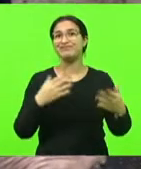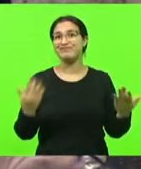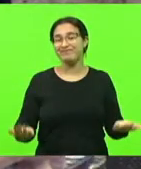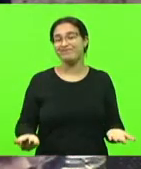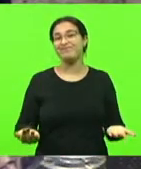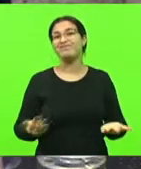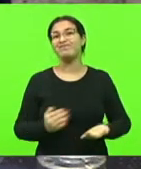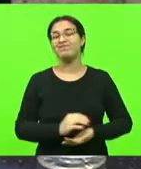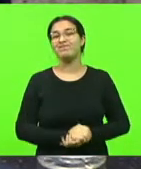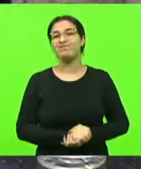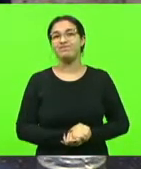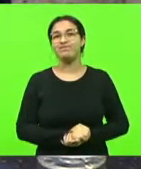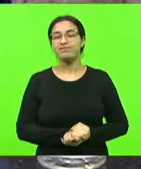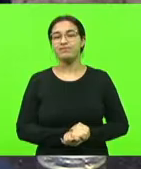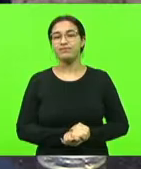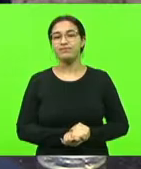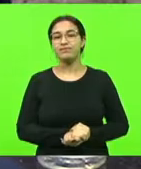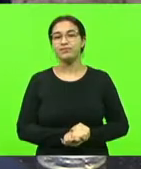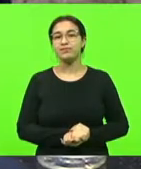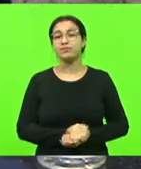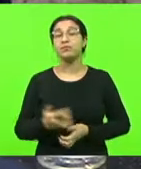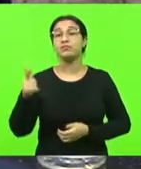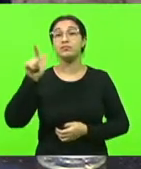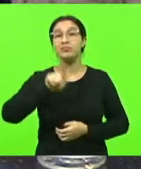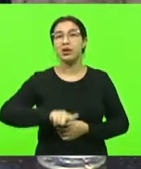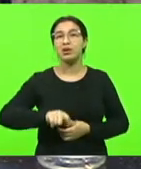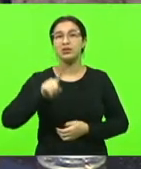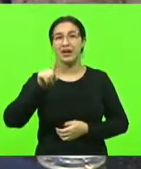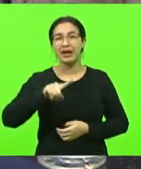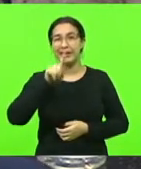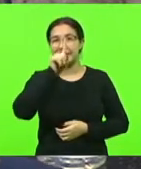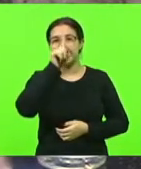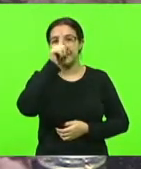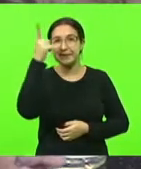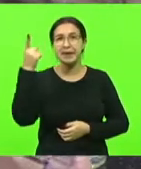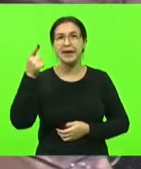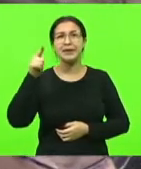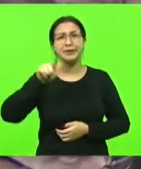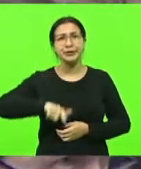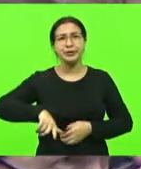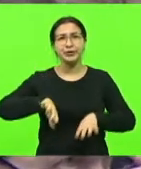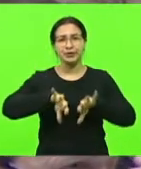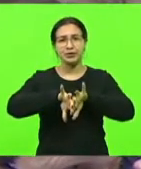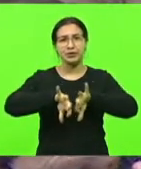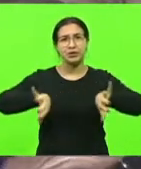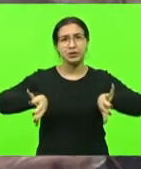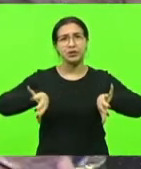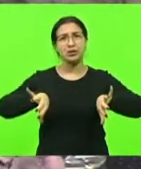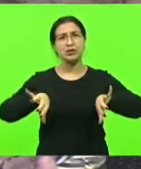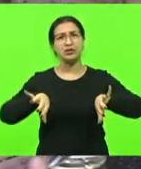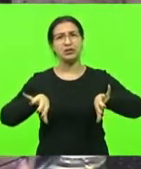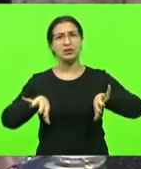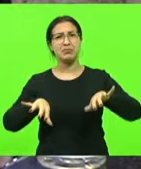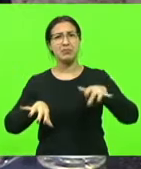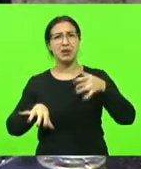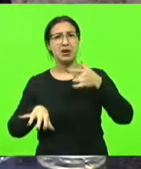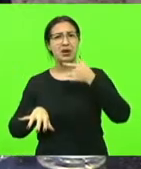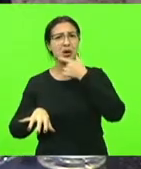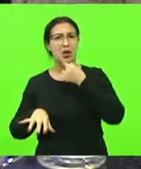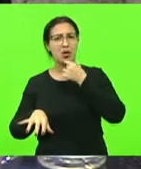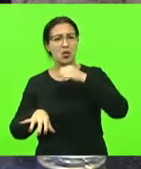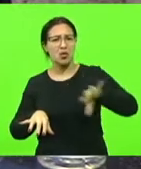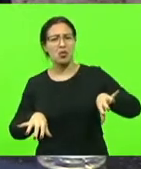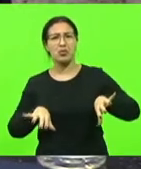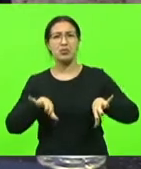uma ideia, mais uma vez, segregadoras. Por que não homens também? Por que não outros setores